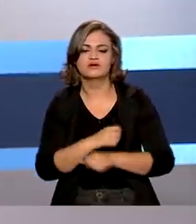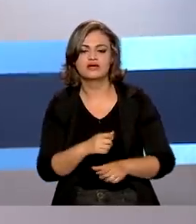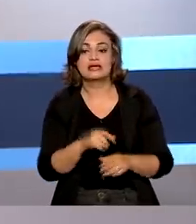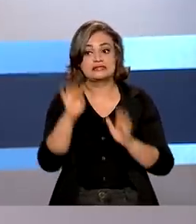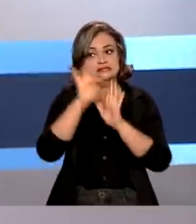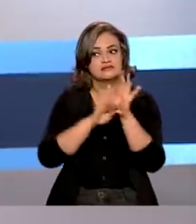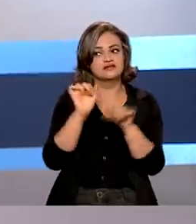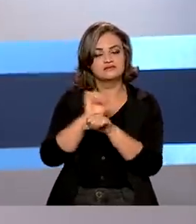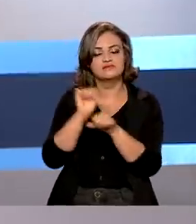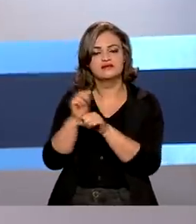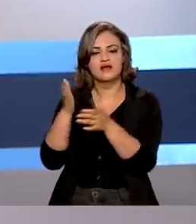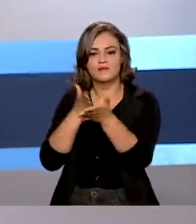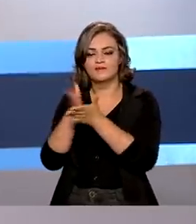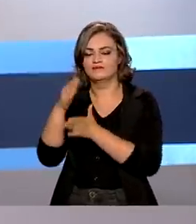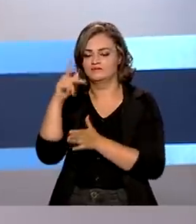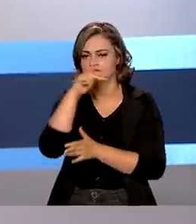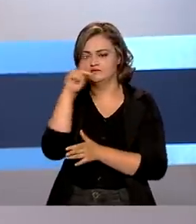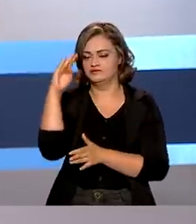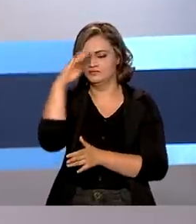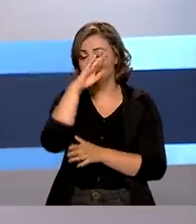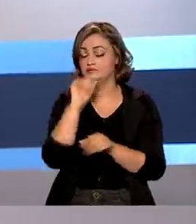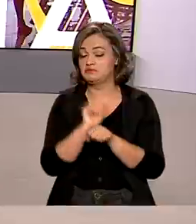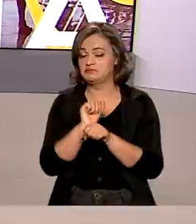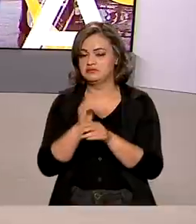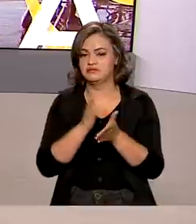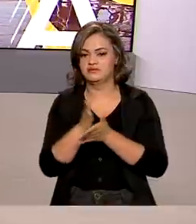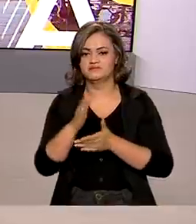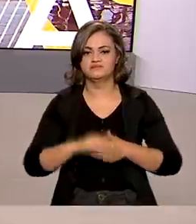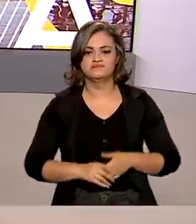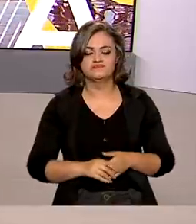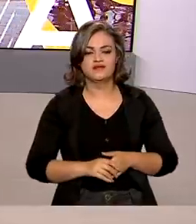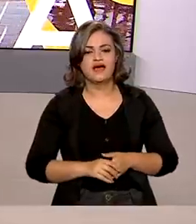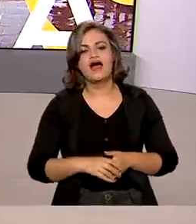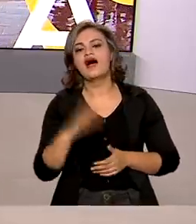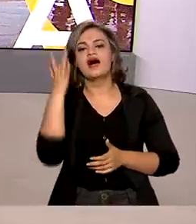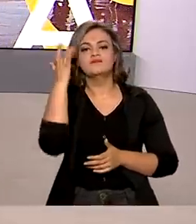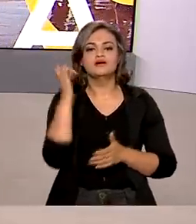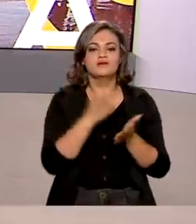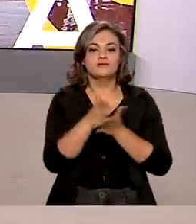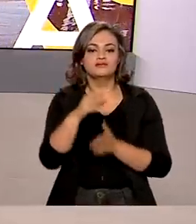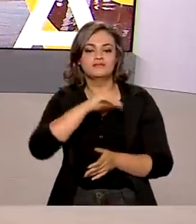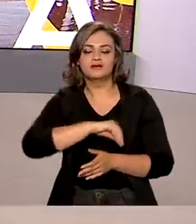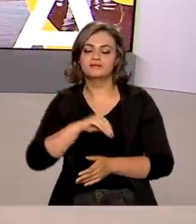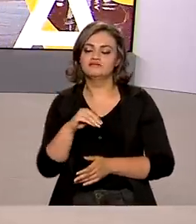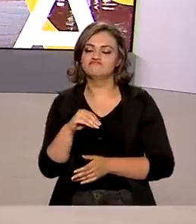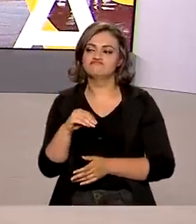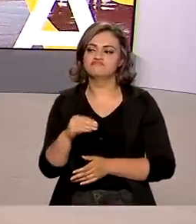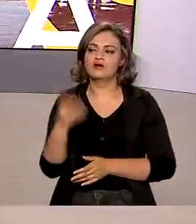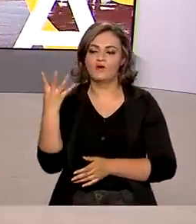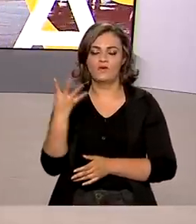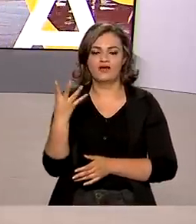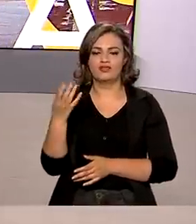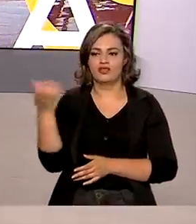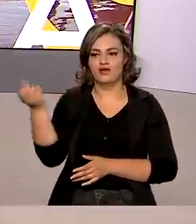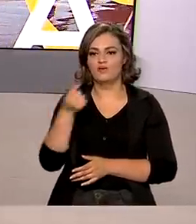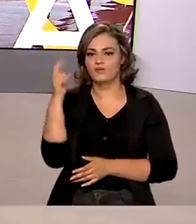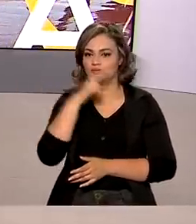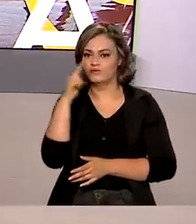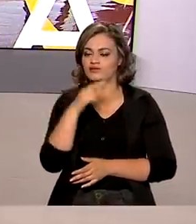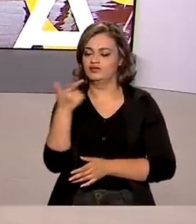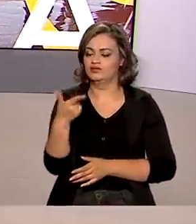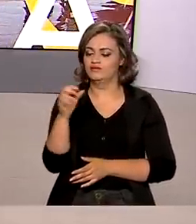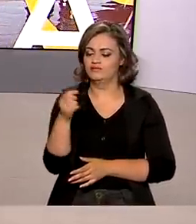segue agora para a sanção do presidente Jair Bolsonaro. Amanhã começa o pagamento da quarta parcela do auxílio emergencial de